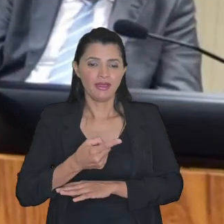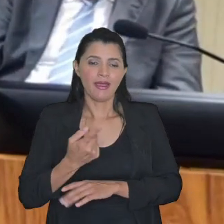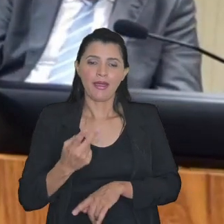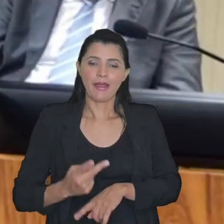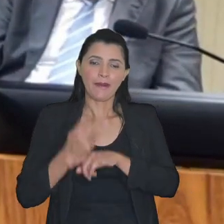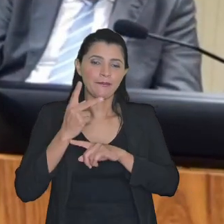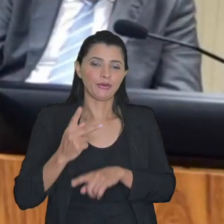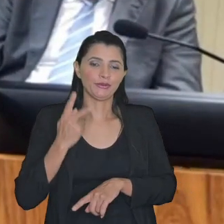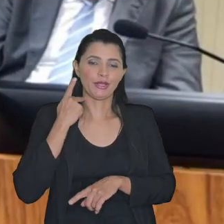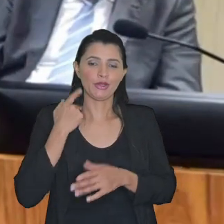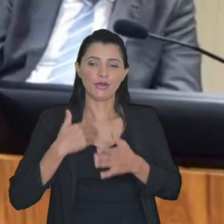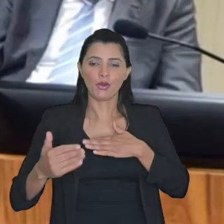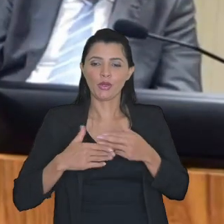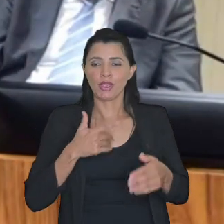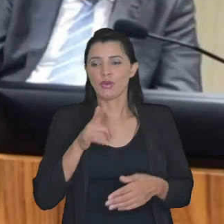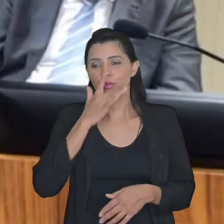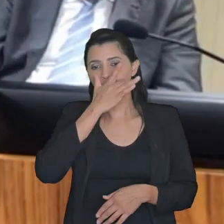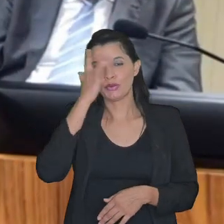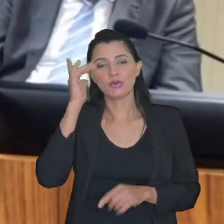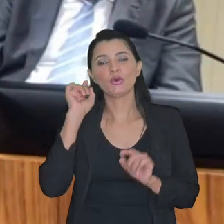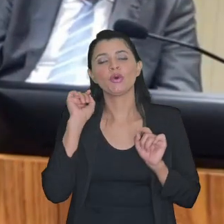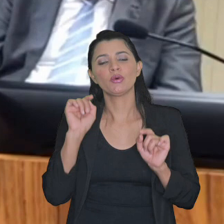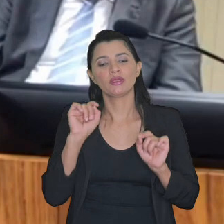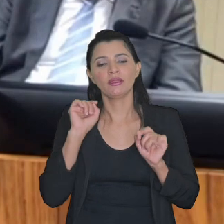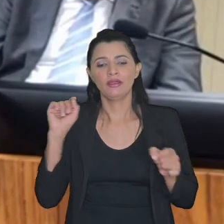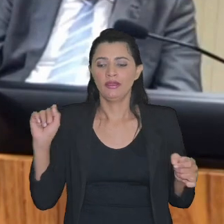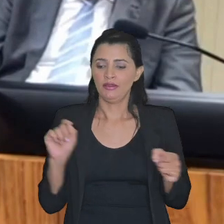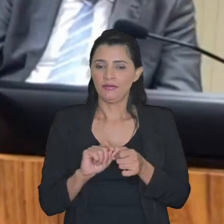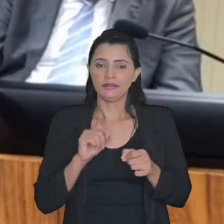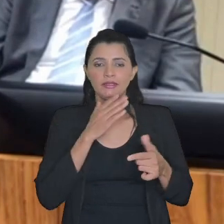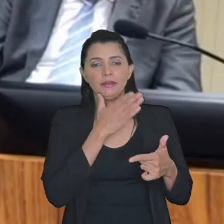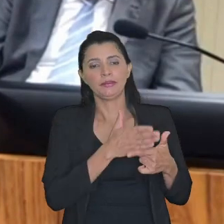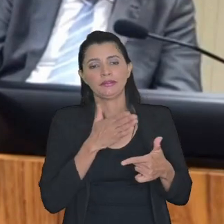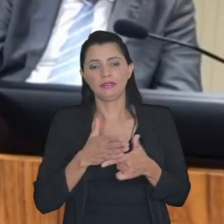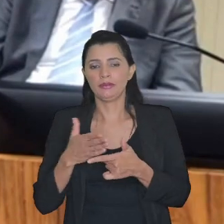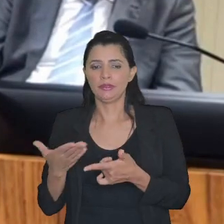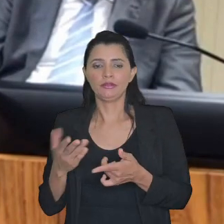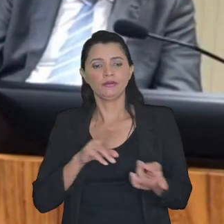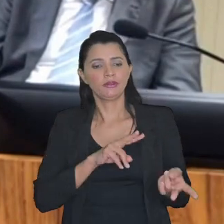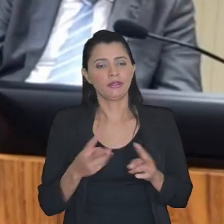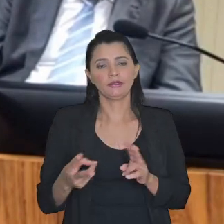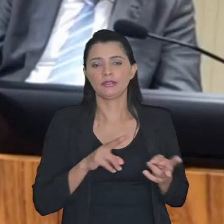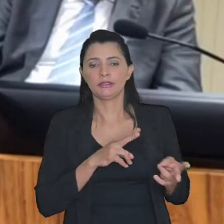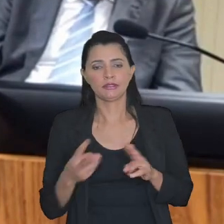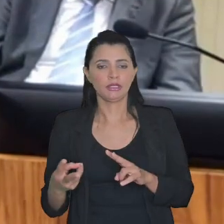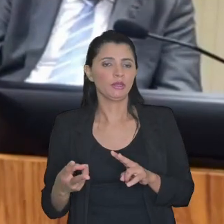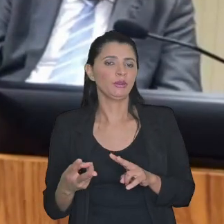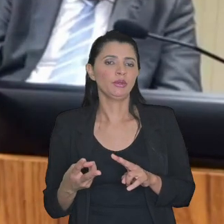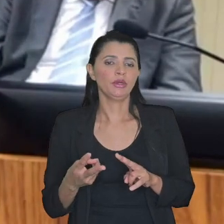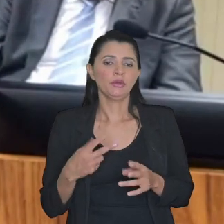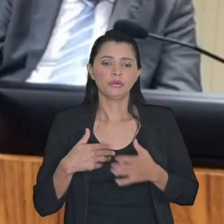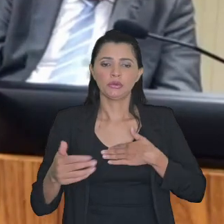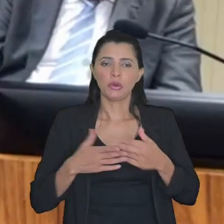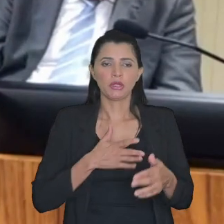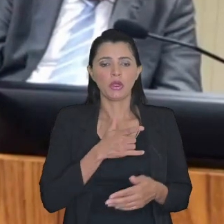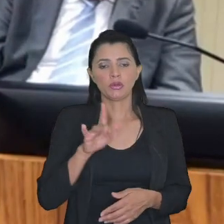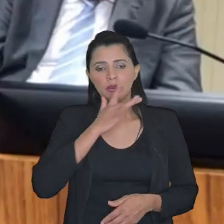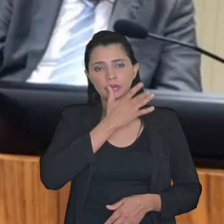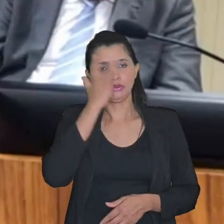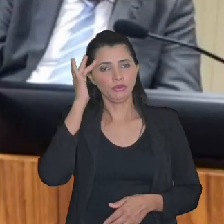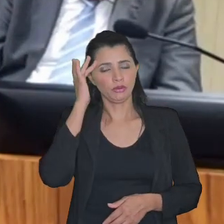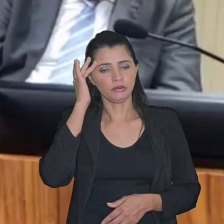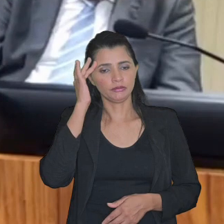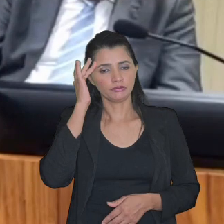procuradoria ou quem quer que seja fazer transação com quem quer que seja